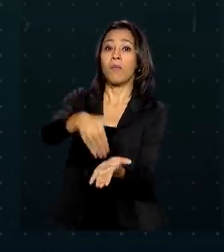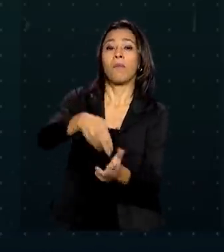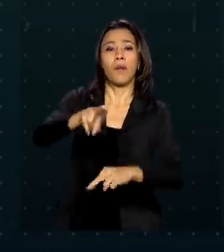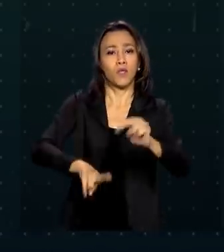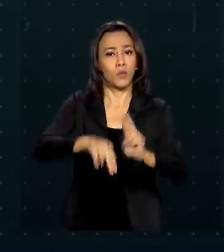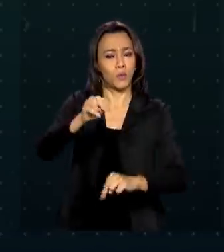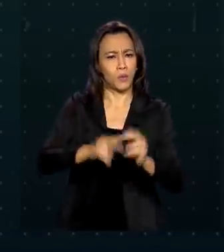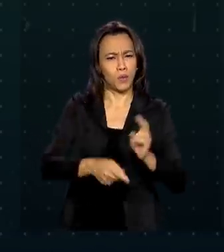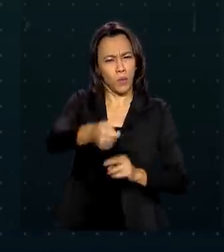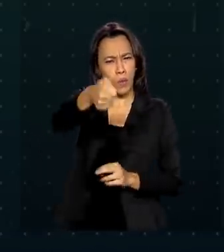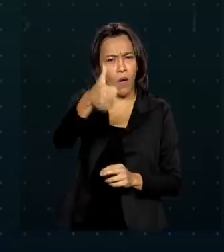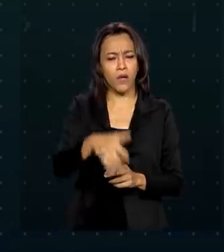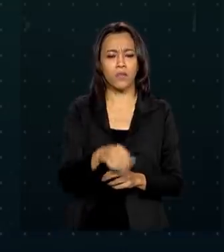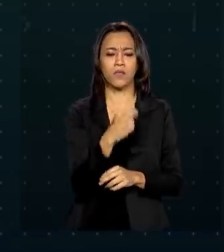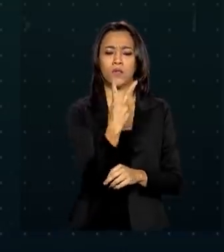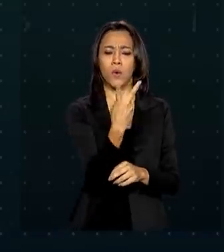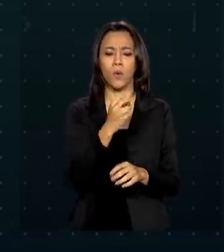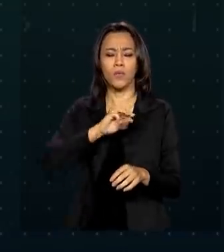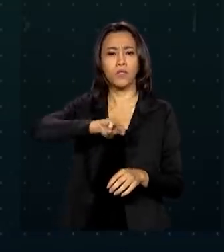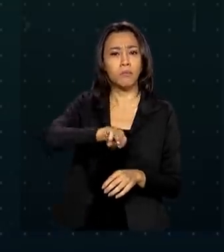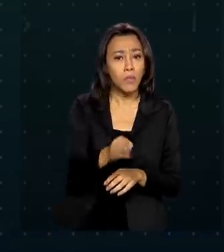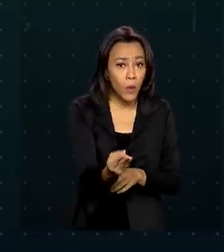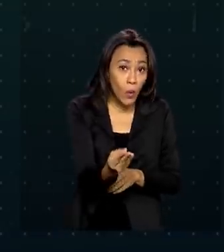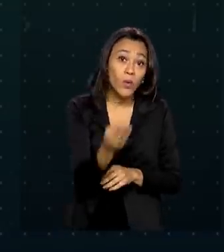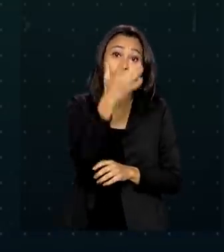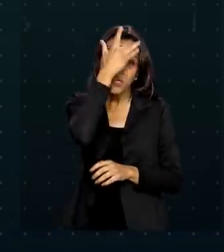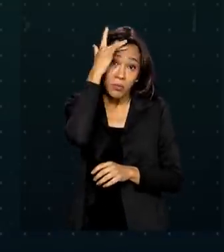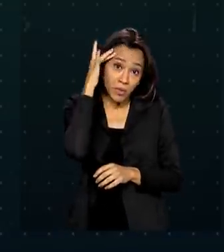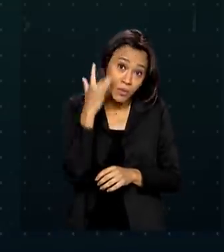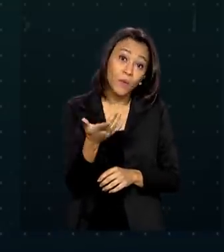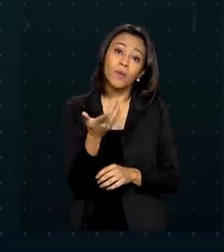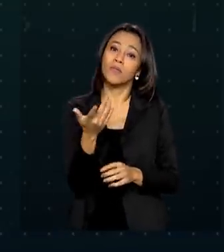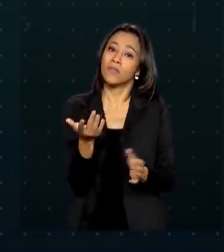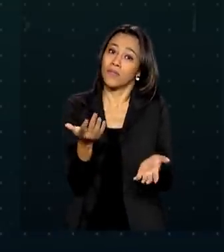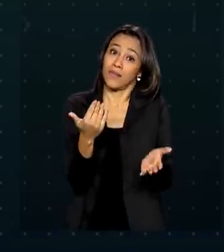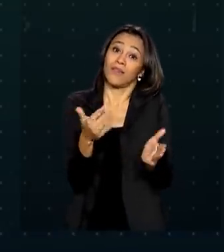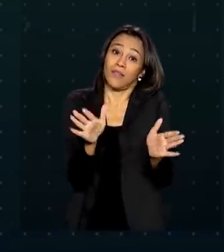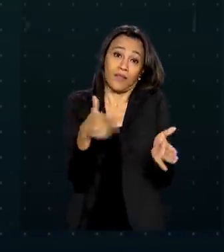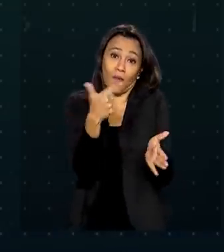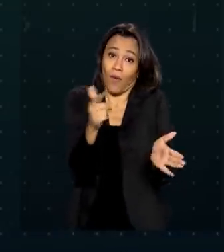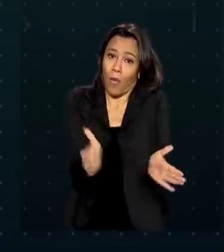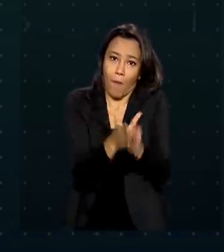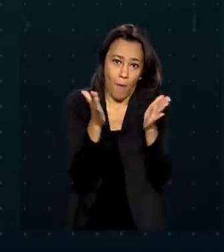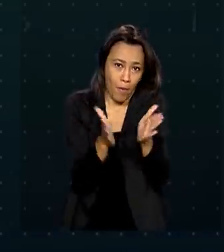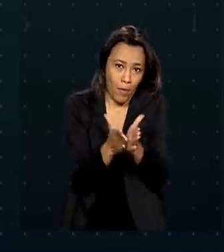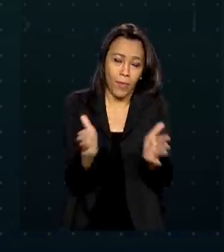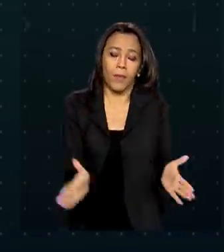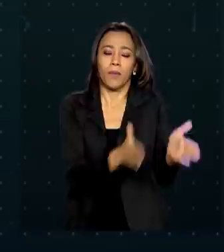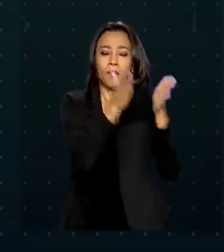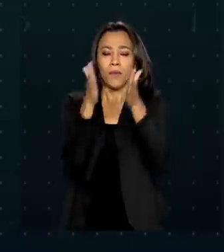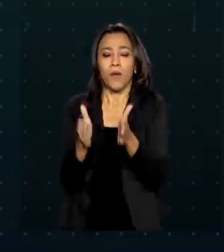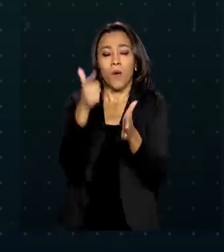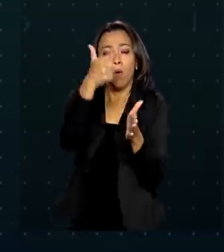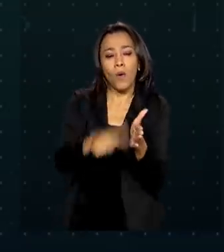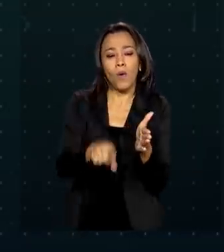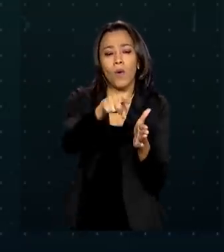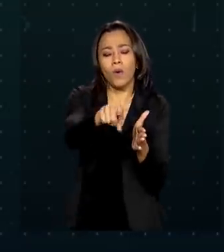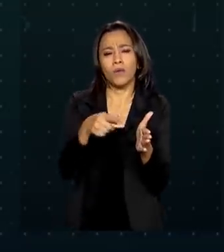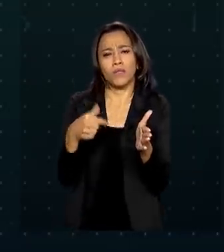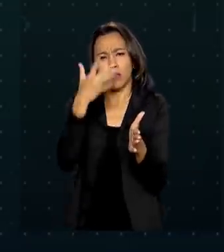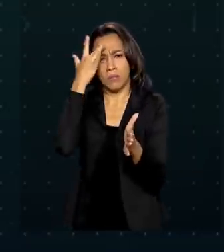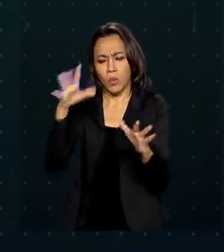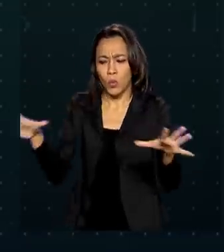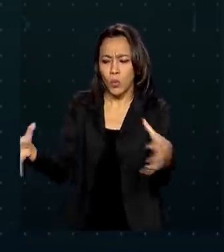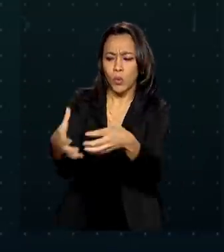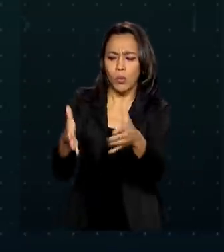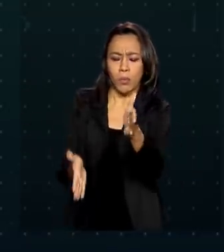São quase 2 milhões de pessoas a menos nessa condição. Já a faixa de pobreza, que considera os que vivem com